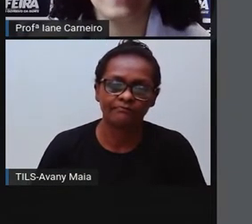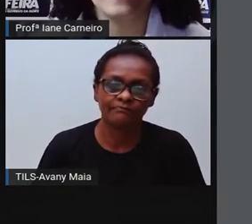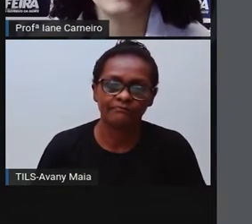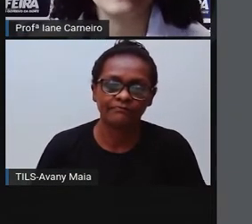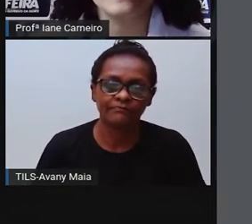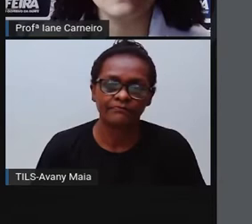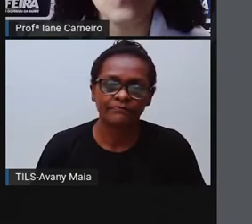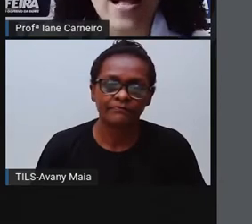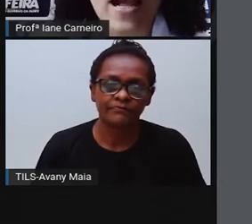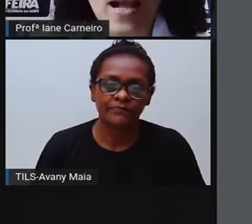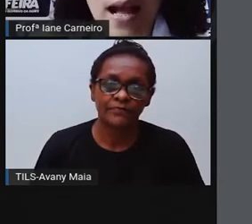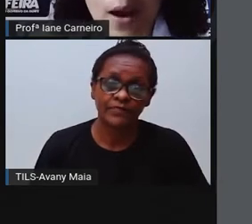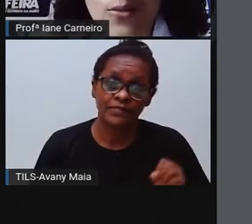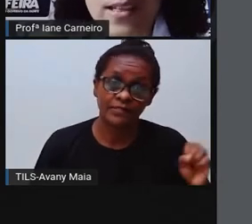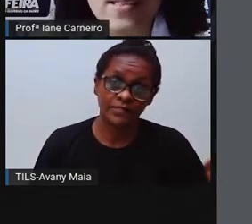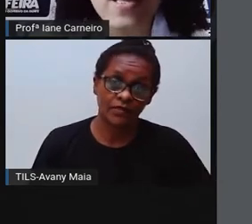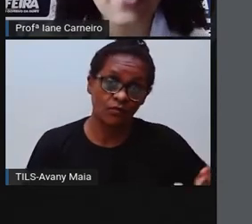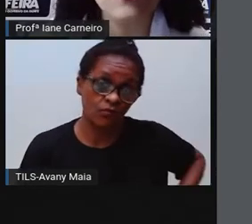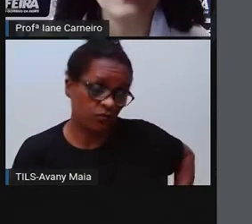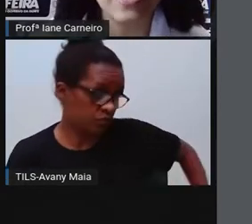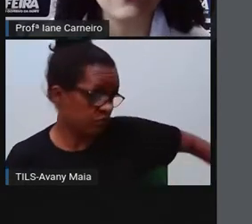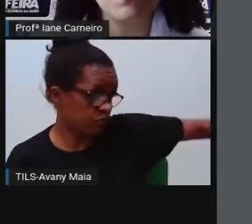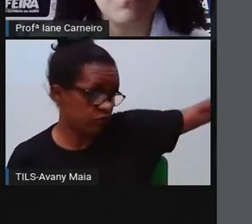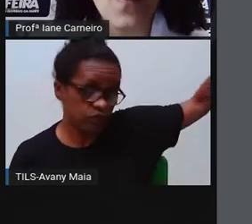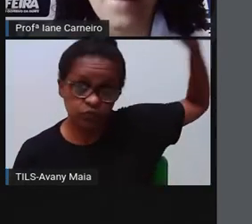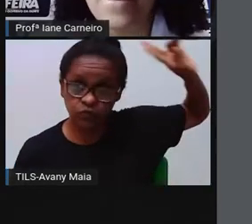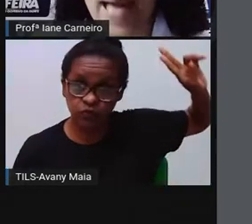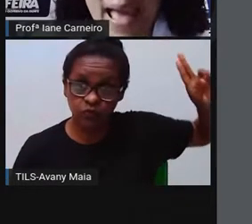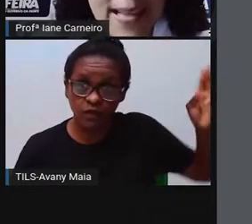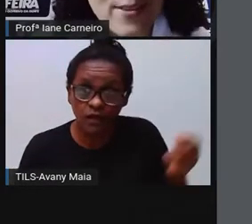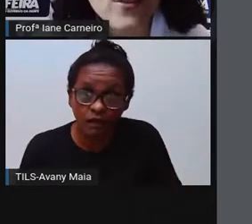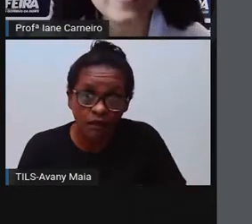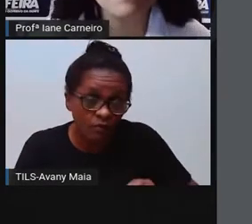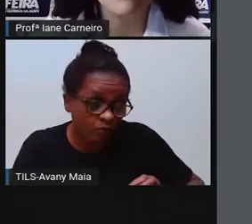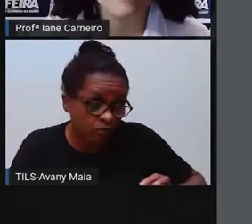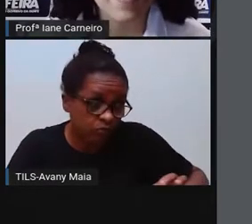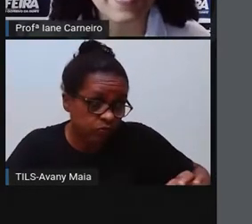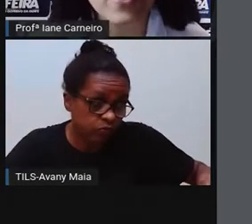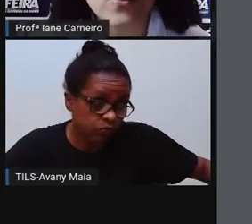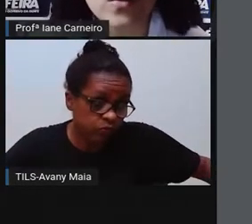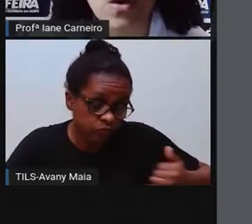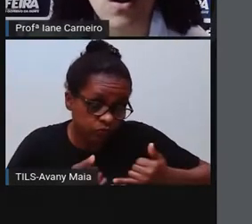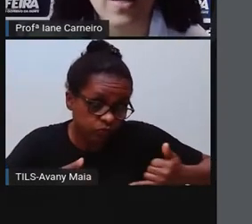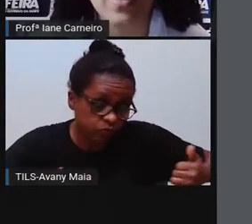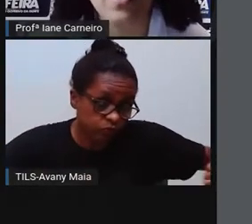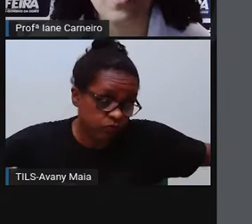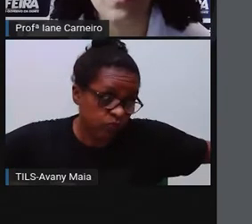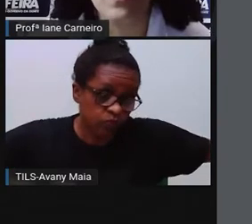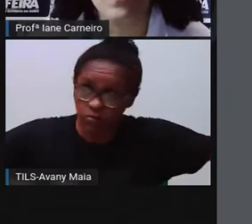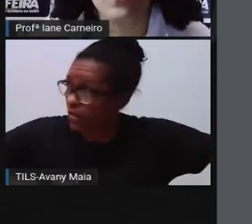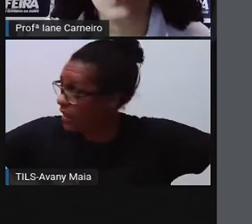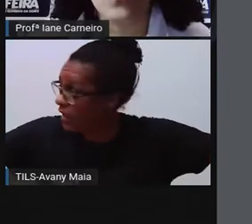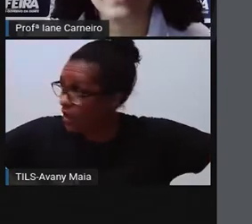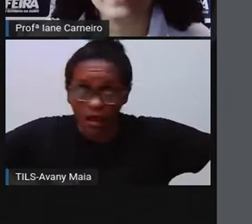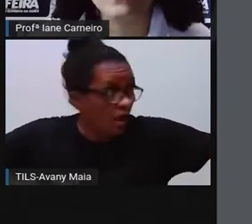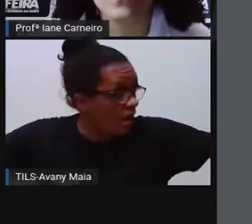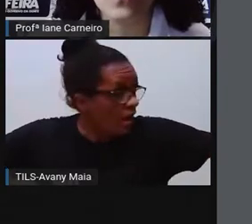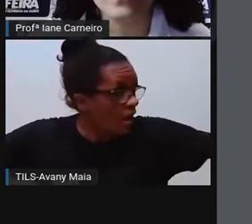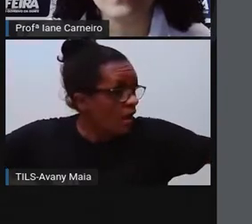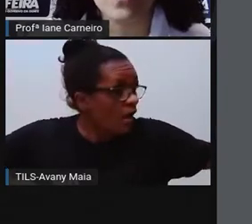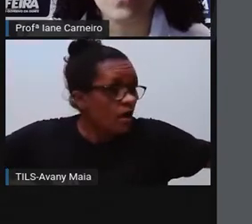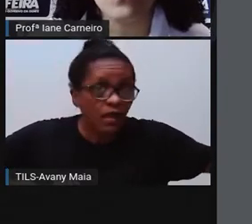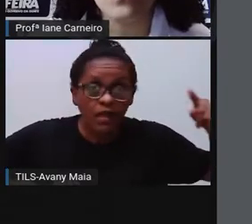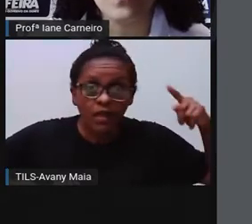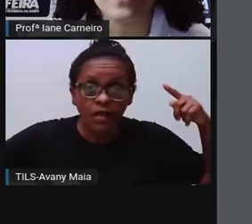Se sua cauda se estende por metros e metros. Olha quantas